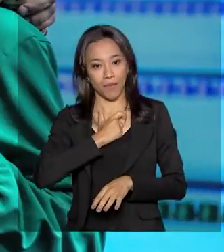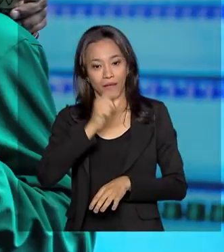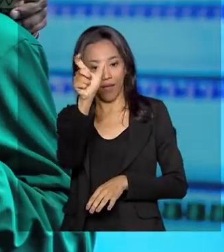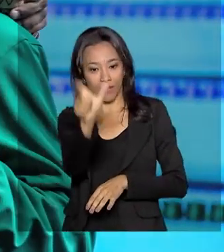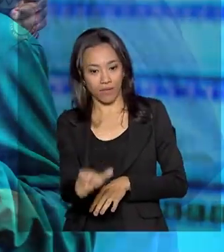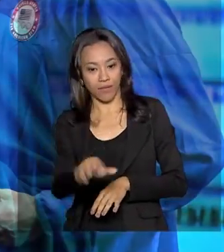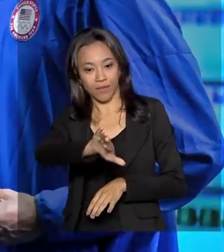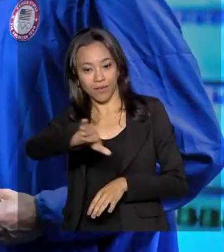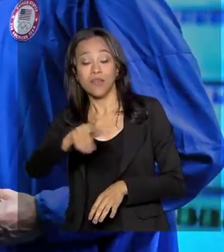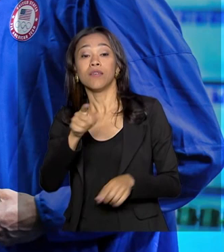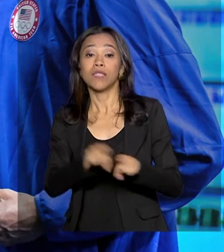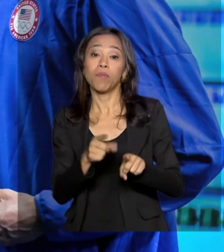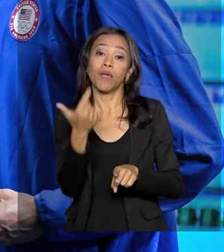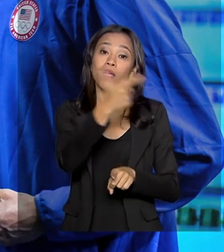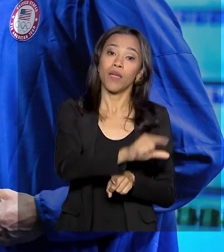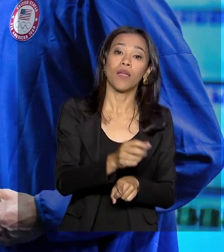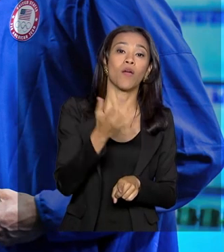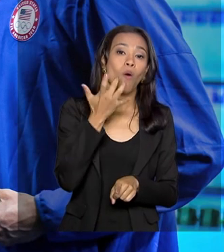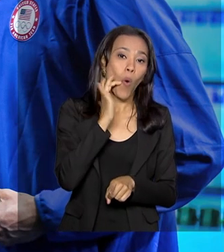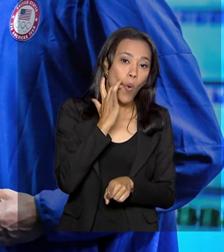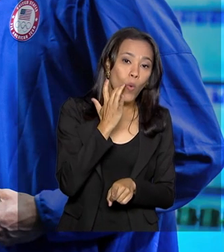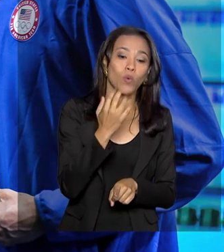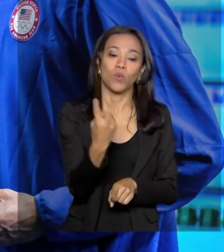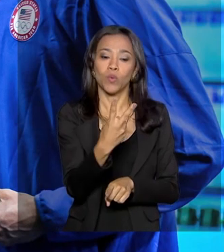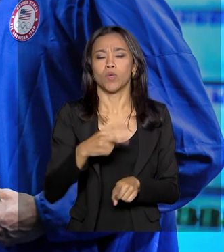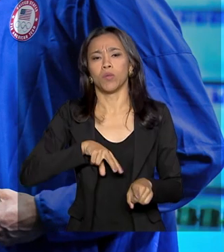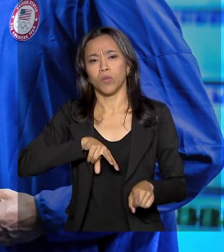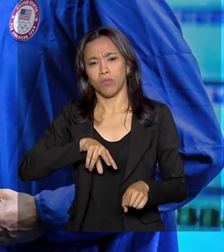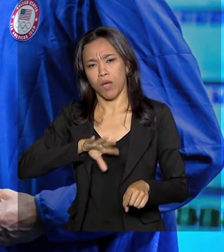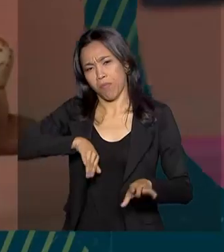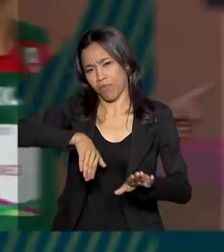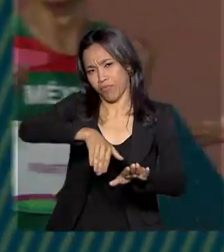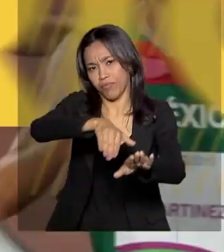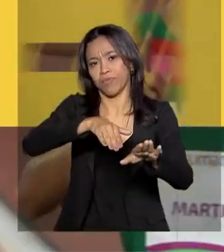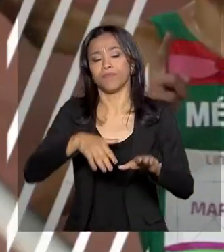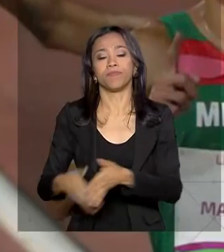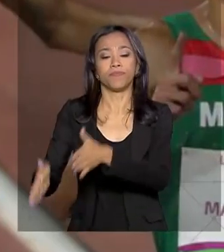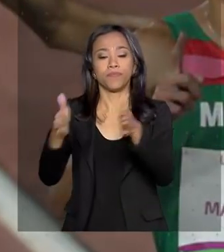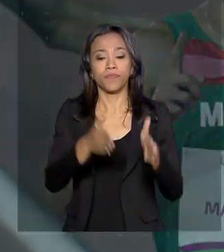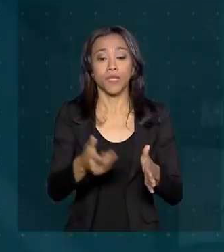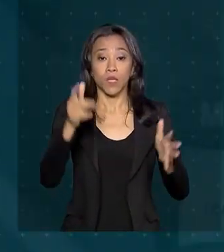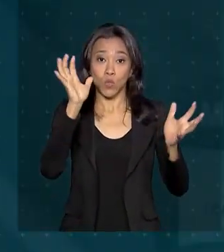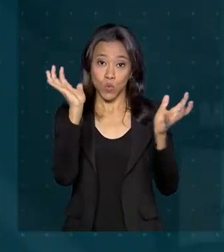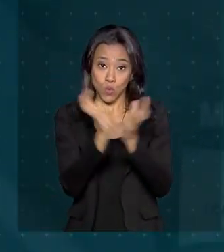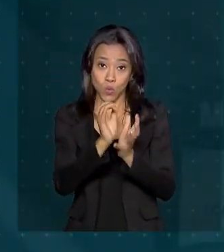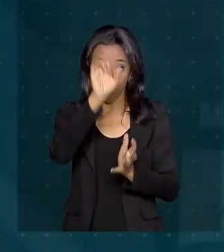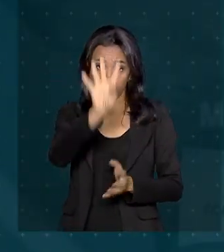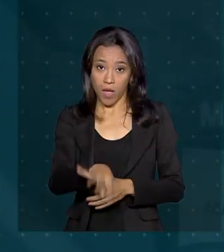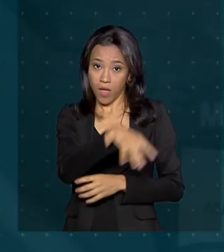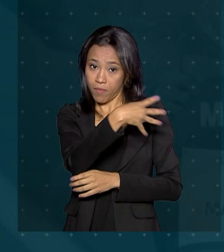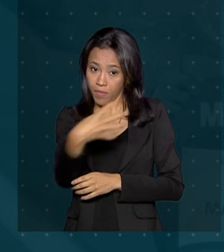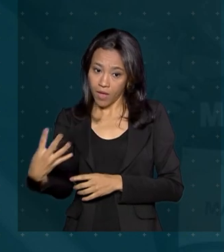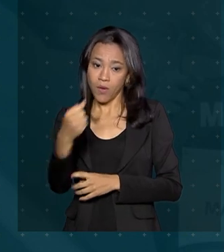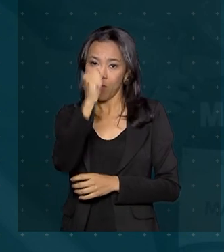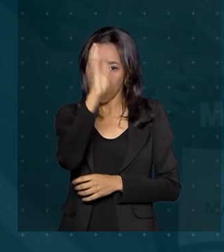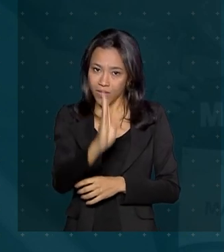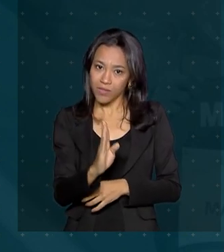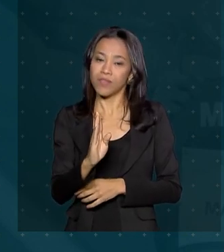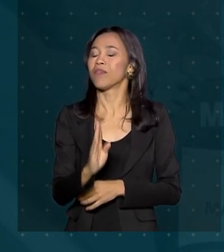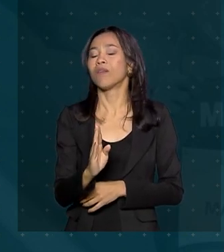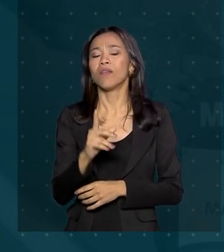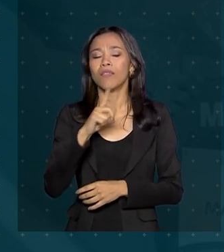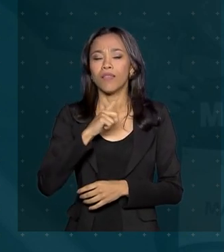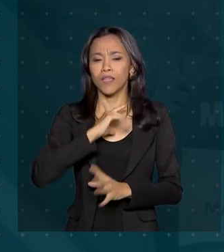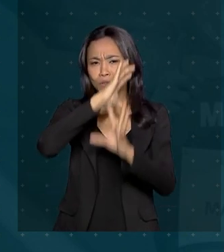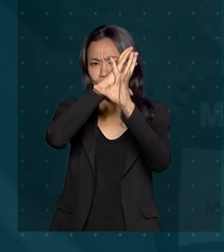Correia e ouro para Fernando Schaeffer, nos 200 metros livre. No quadro de medalhas do Pan, o Brasil até agora